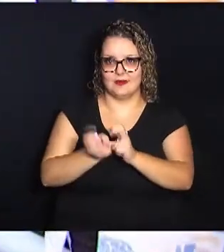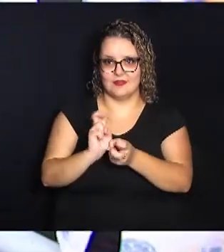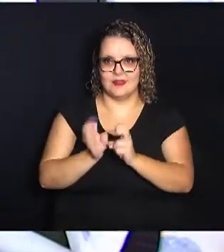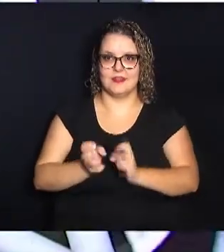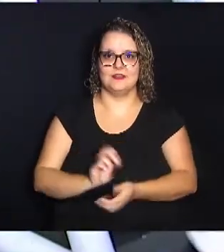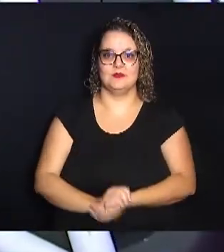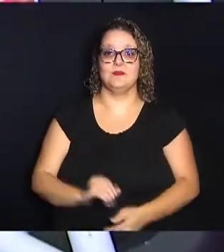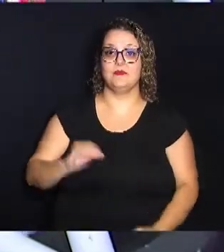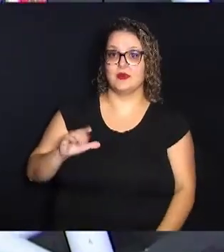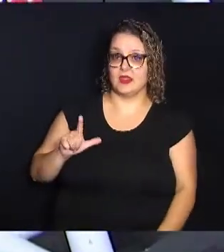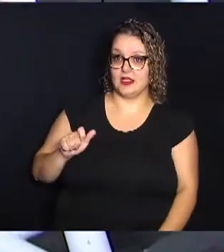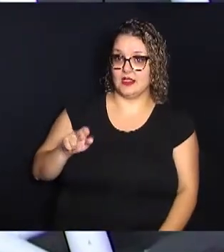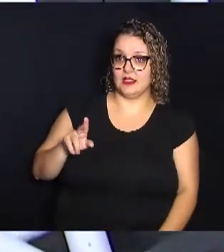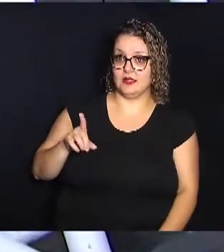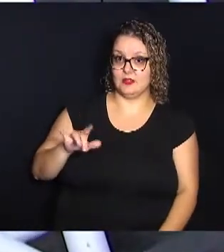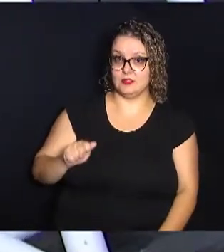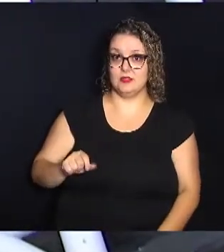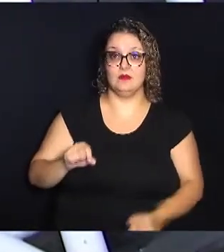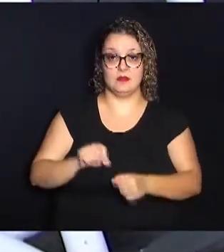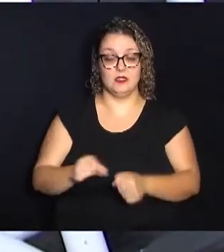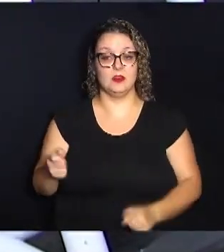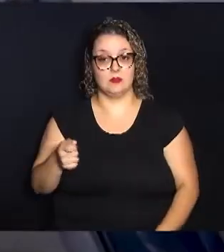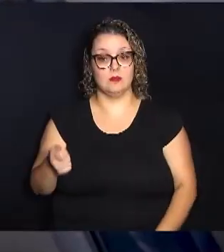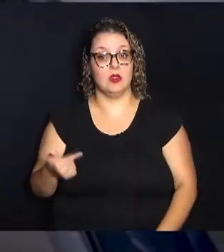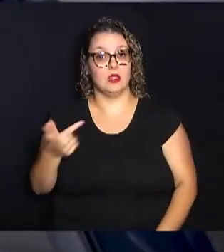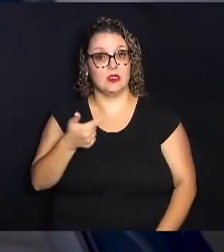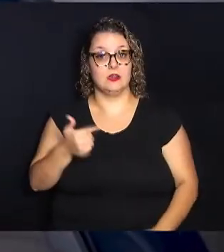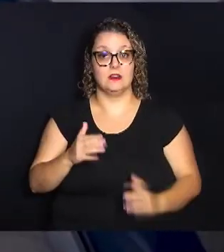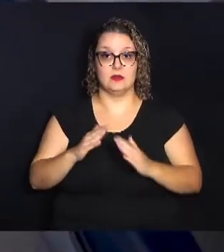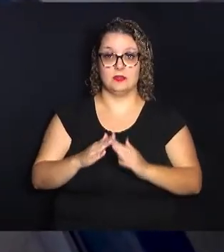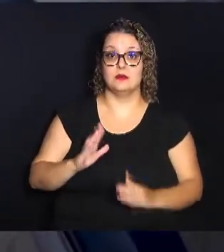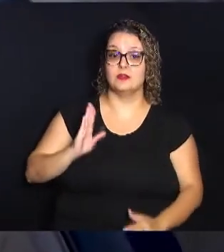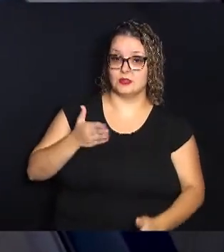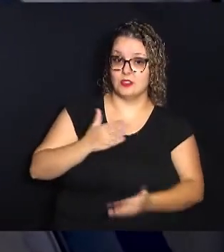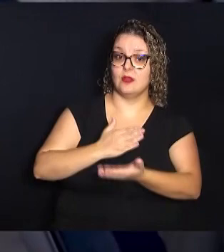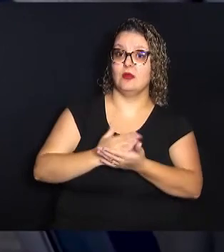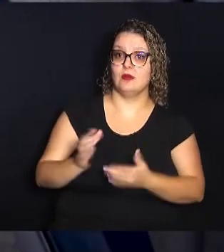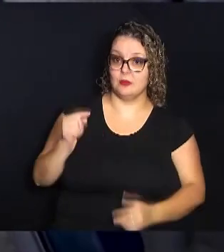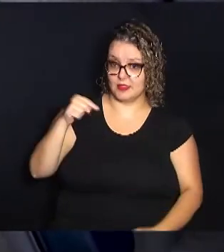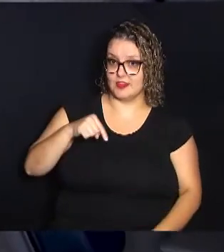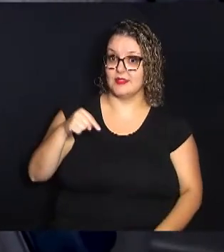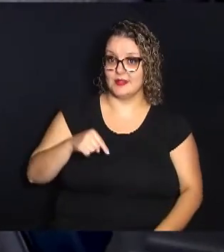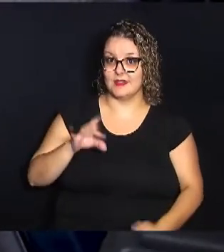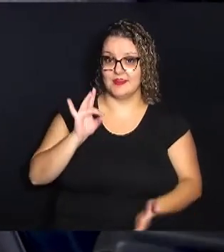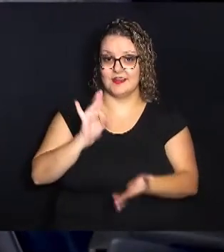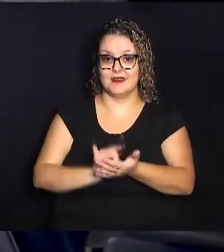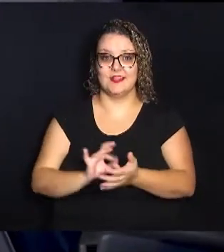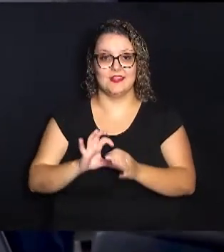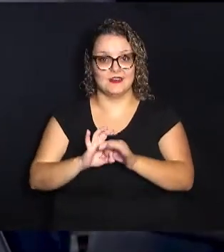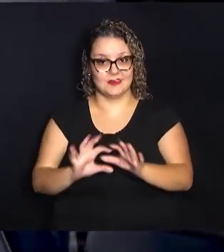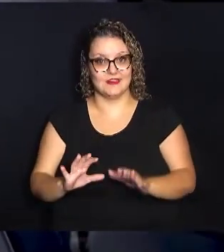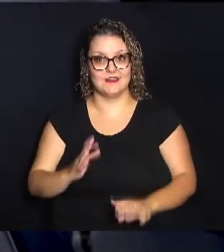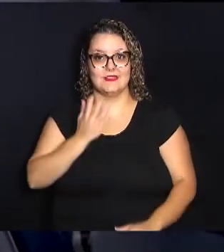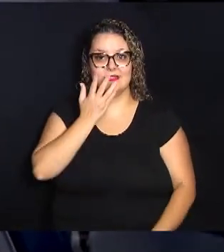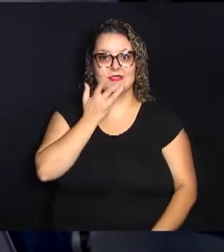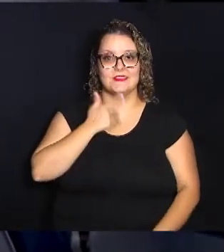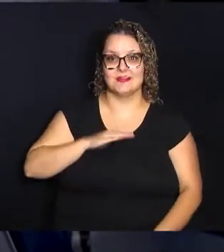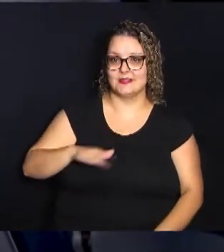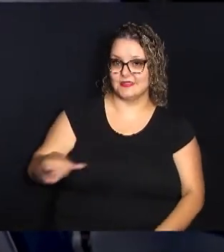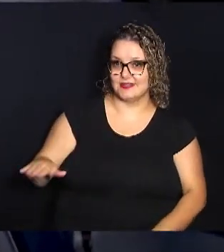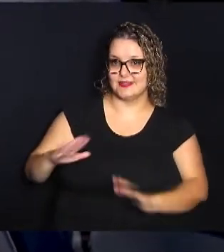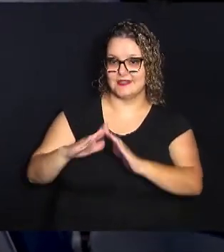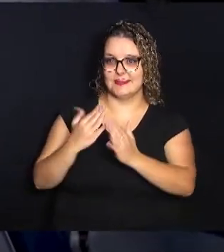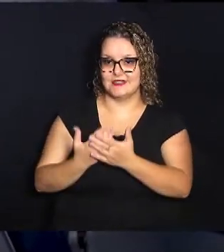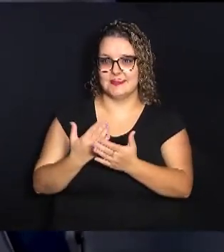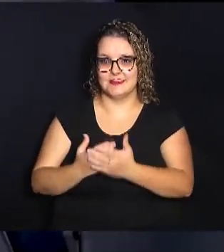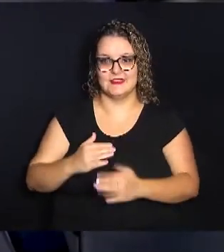A Cláudia faz da associação a segunda casa dela. Eu já começo meu dia aqui, na verdade. Deixo as crianças na escola, já venho direto, faço